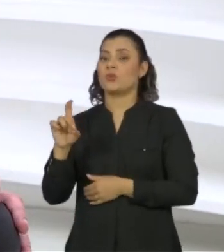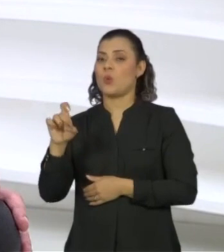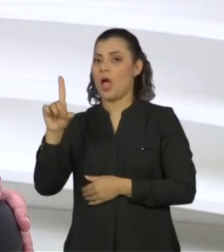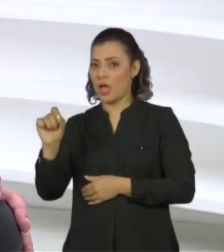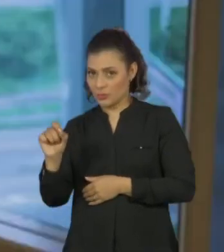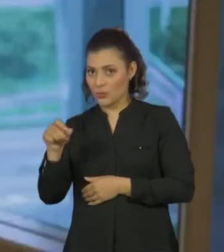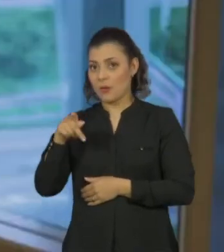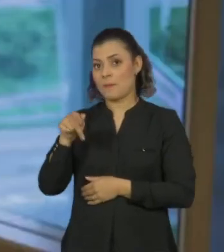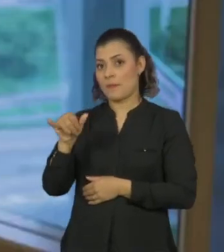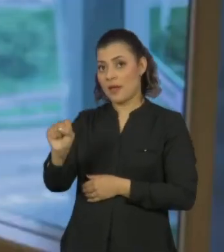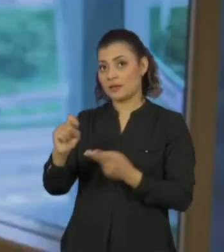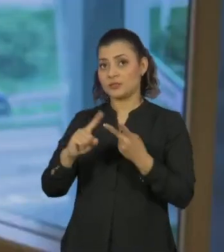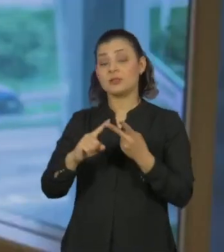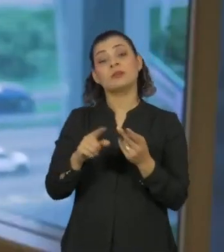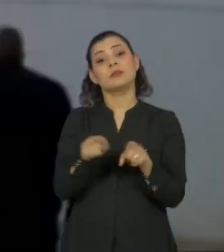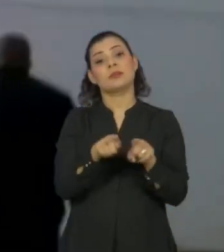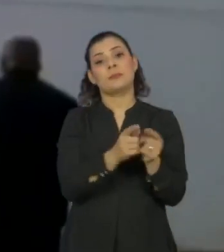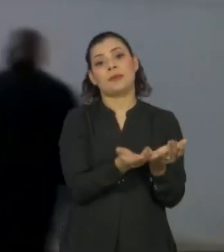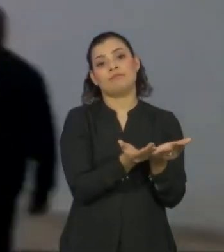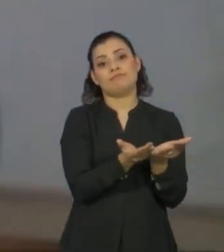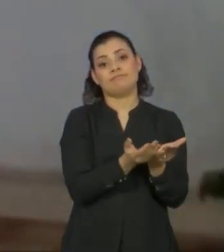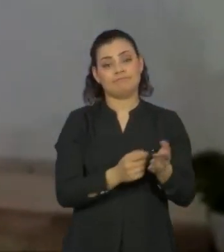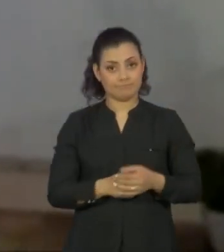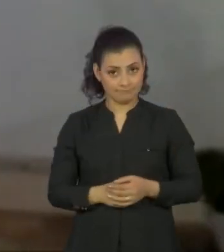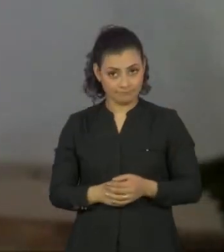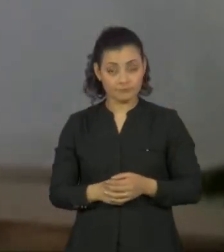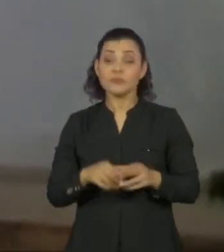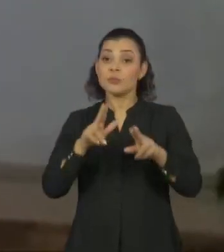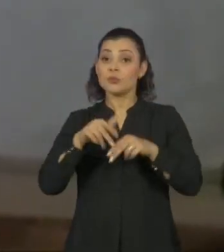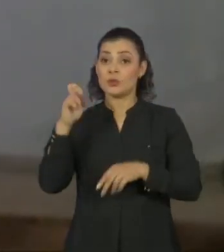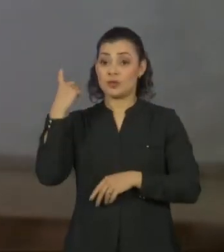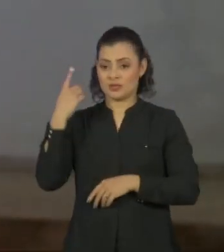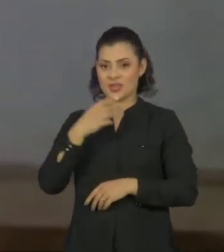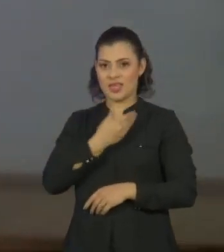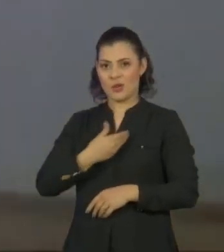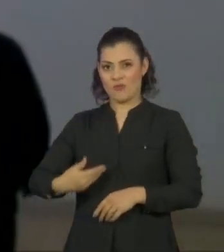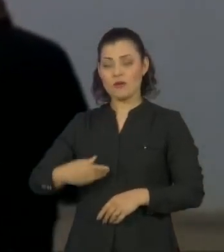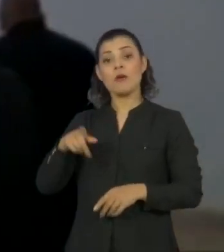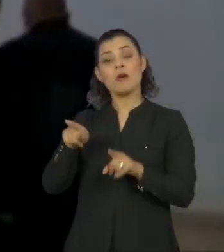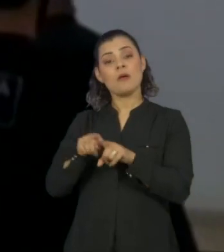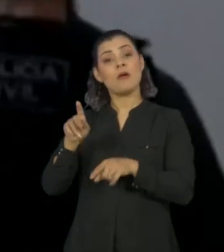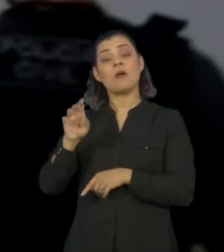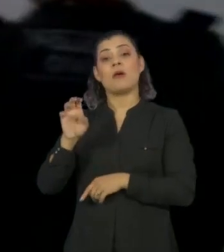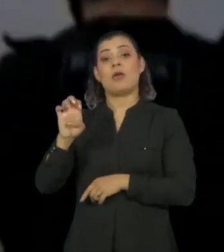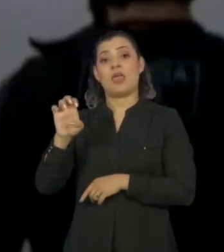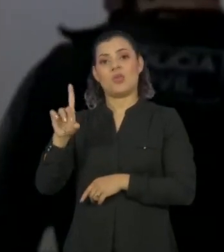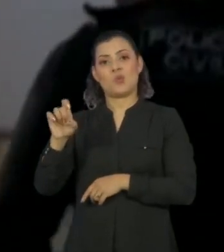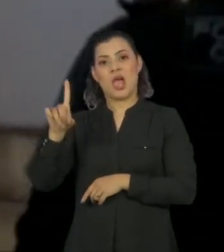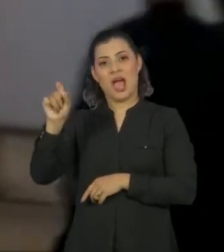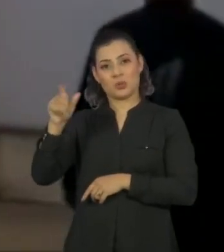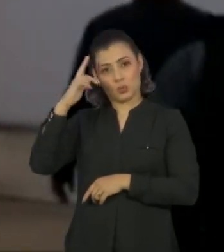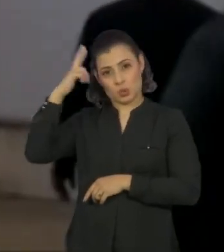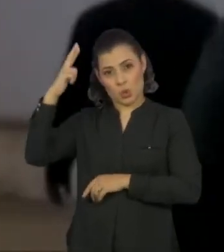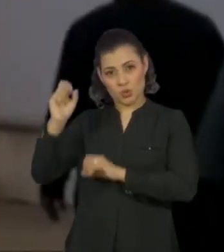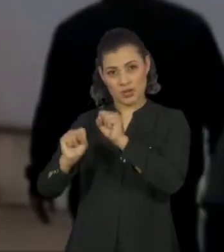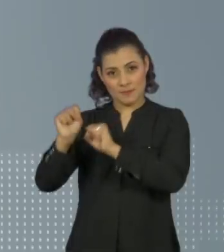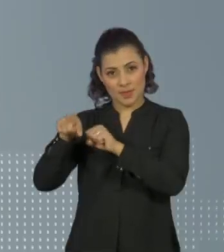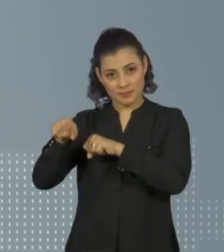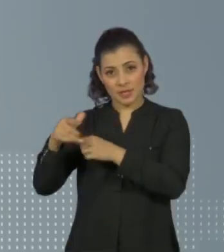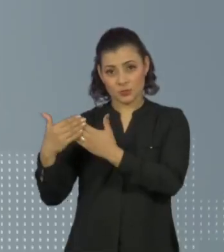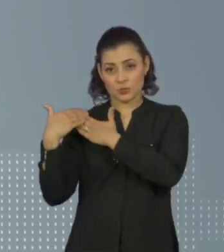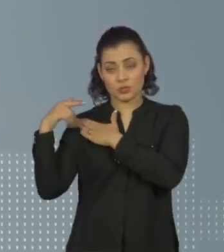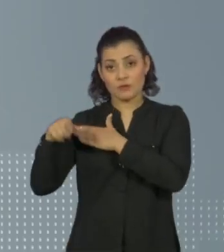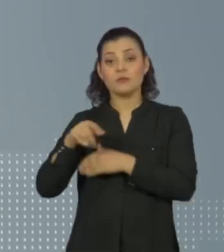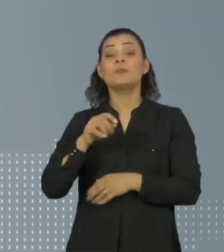da administração de Marcelo Crivella. O ex-controlador do IABAS, Eduardo Cruz, e a mulher são acusados de desviar pelo menos R$ milhões e R